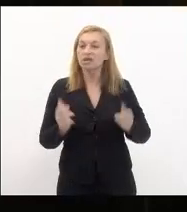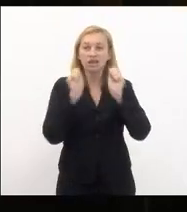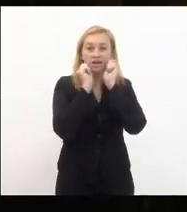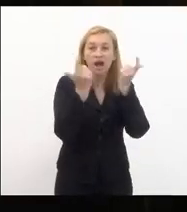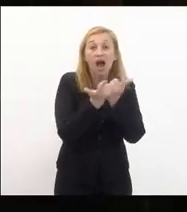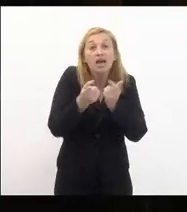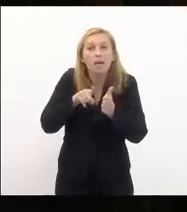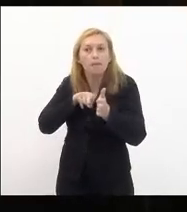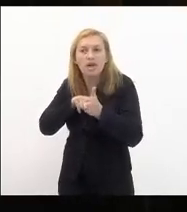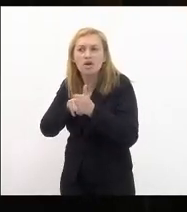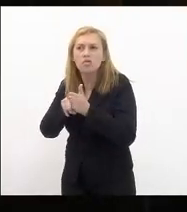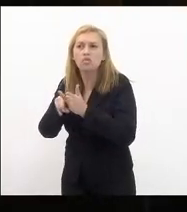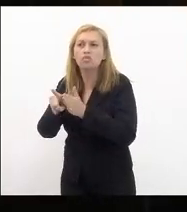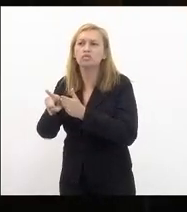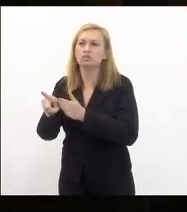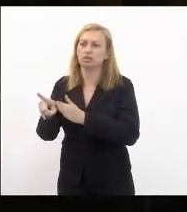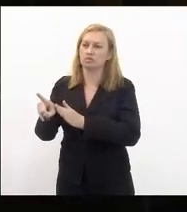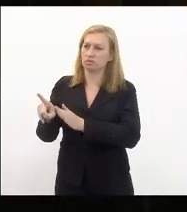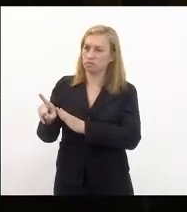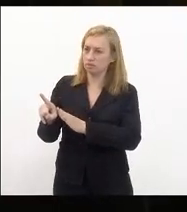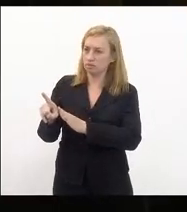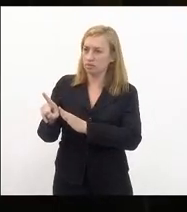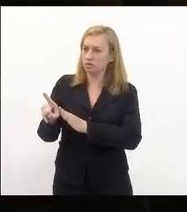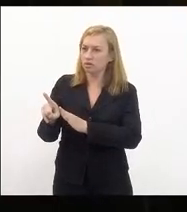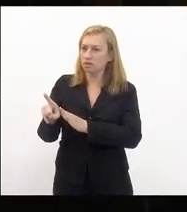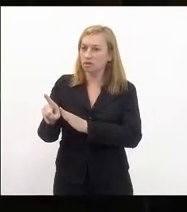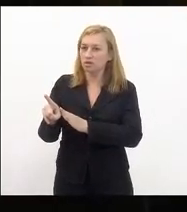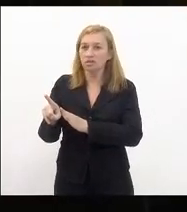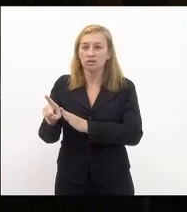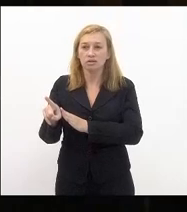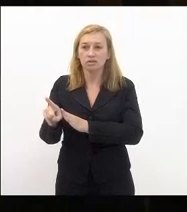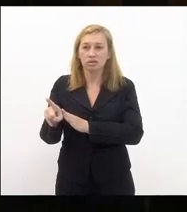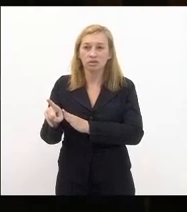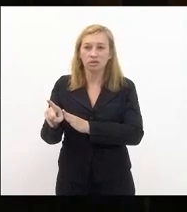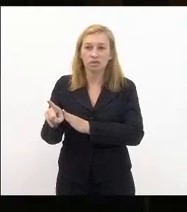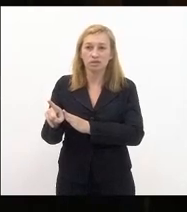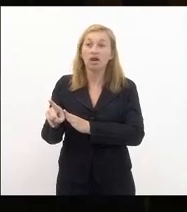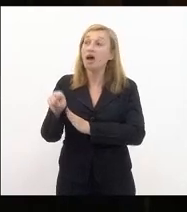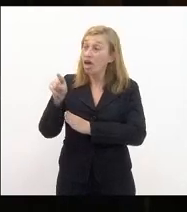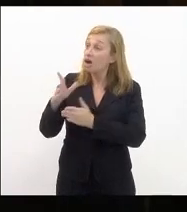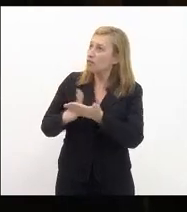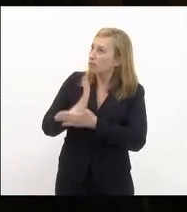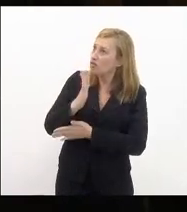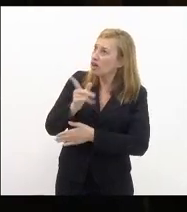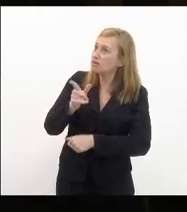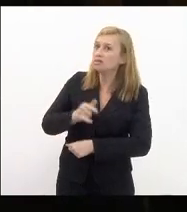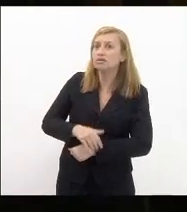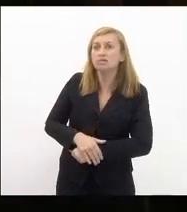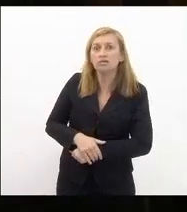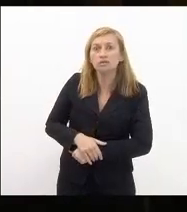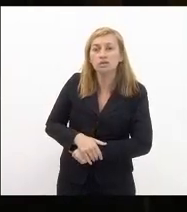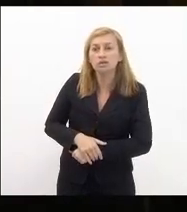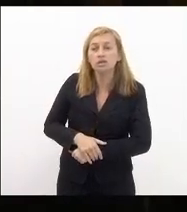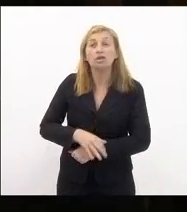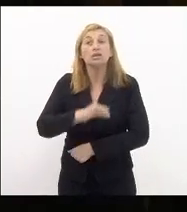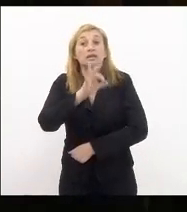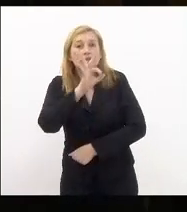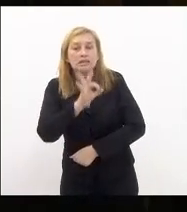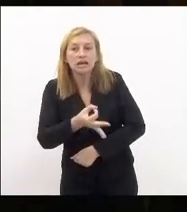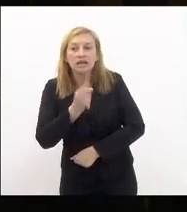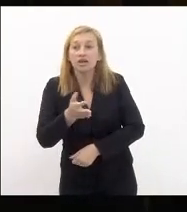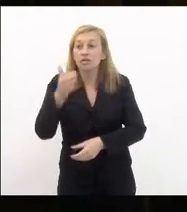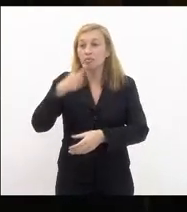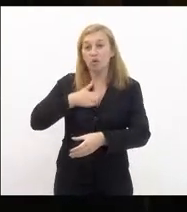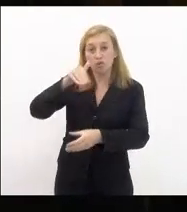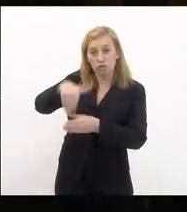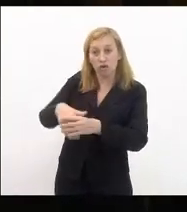pergunta que fica no ar sabe que ela foi aprovada obviamente com meu voto